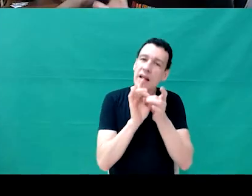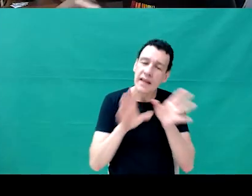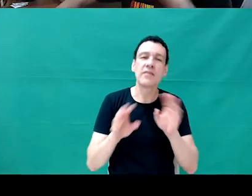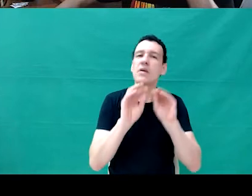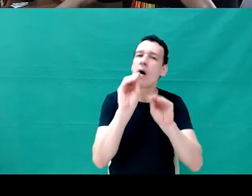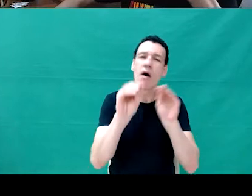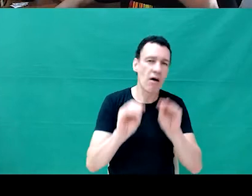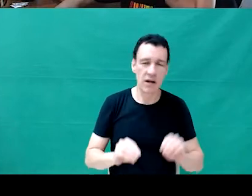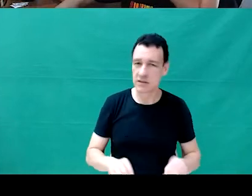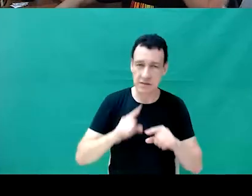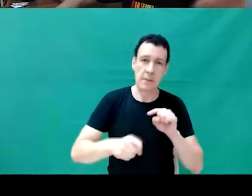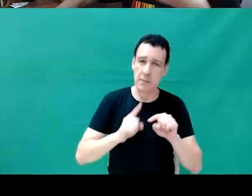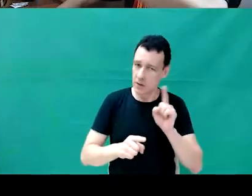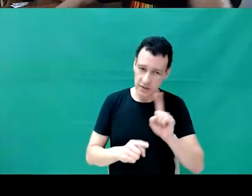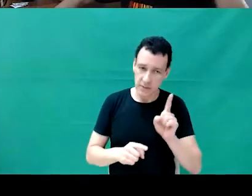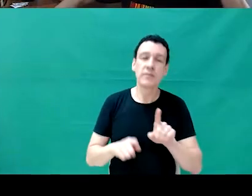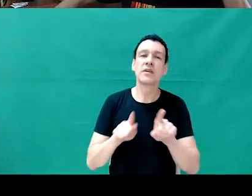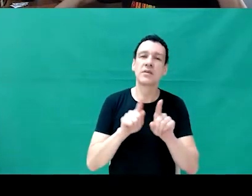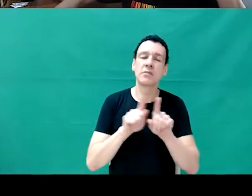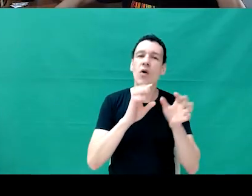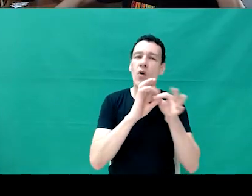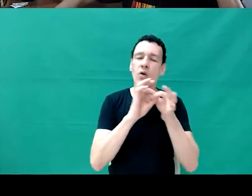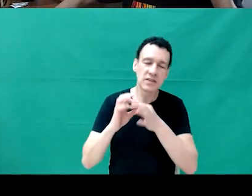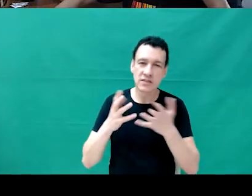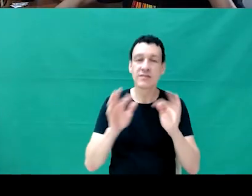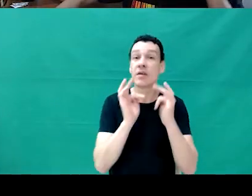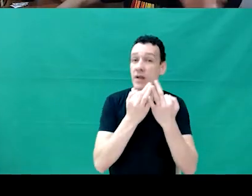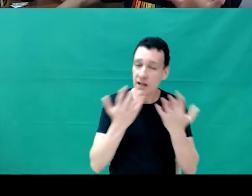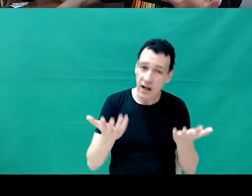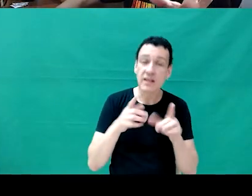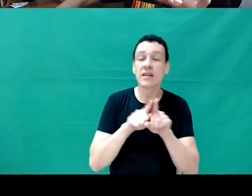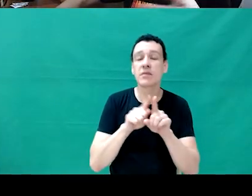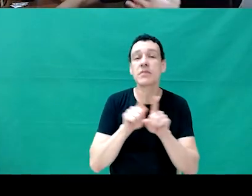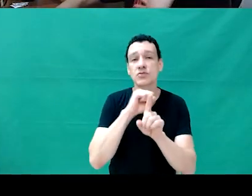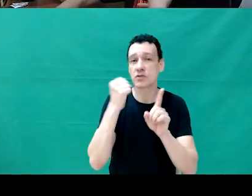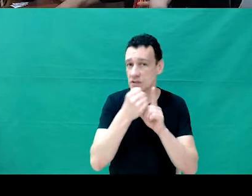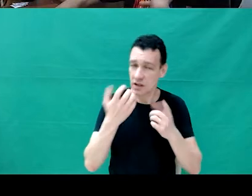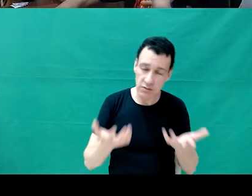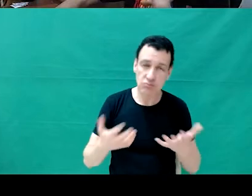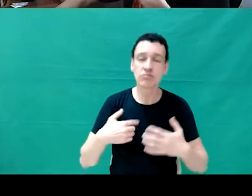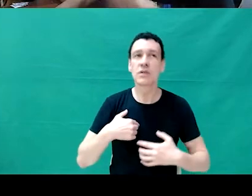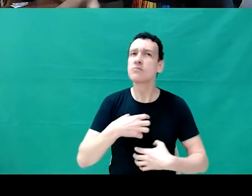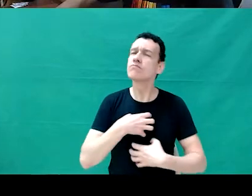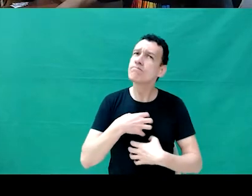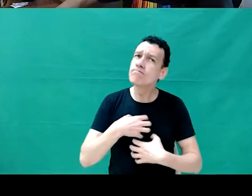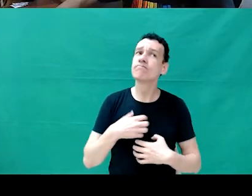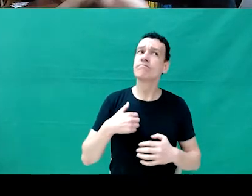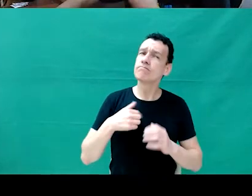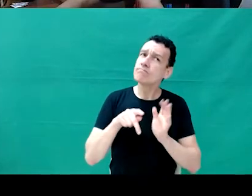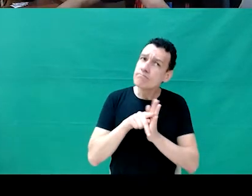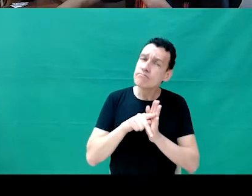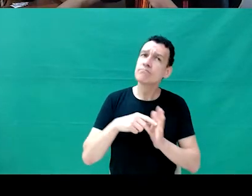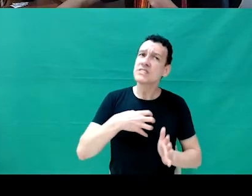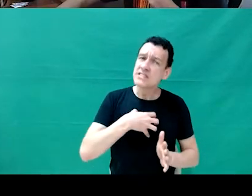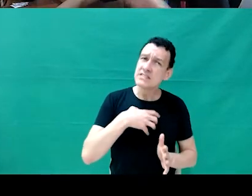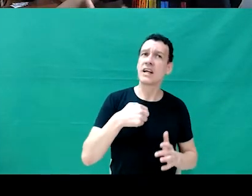botou outros contextos familiares e social para a gente entender melhor quem está dentro da empresa. Pertencimento, se eu me sinto que pertenço àquela empresa, eu sinto